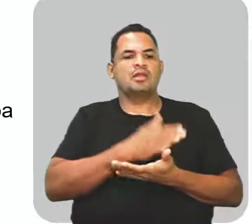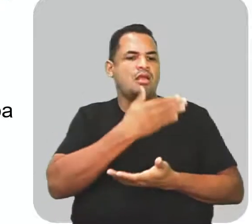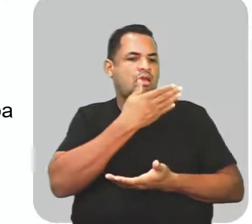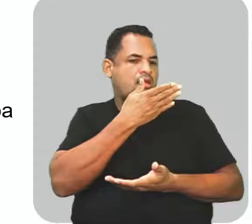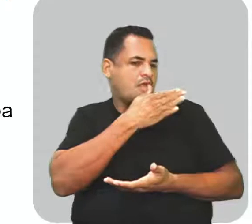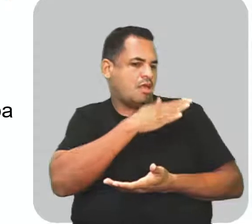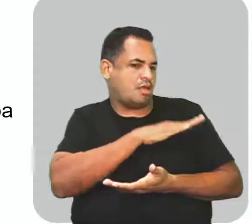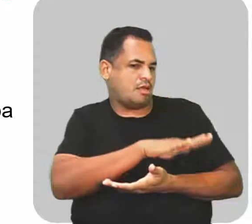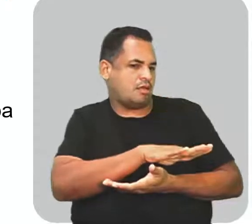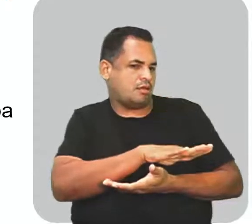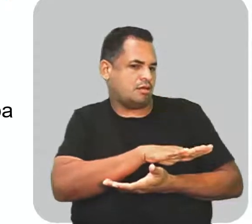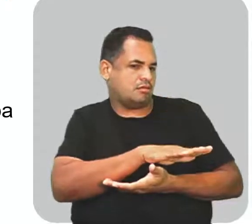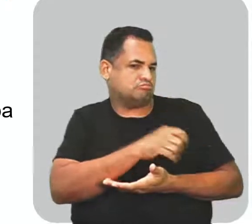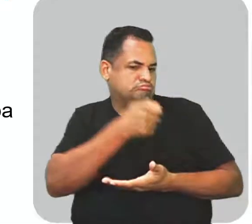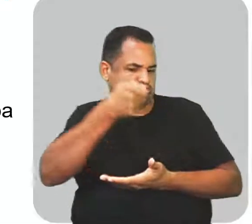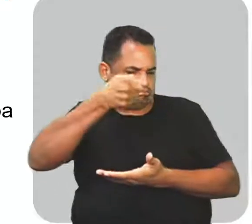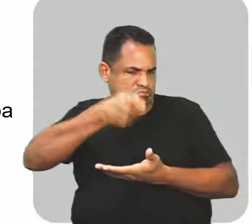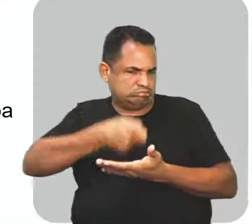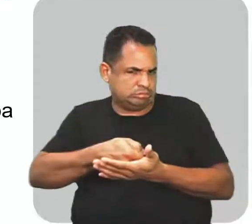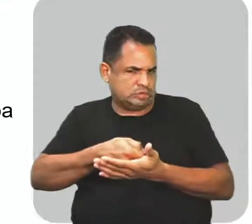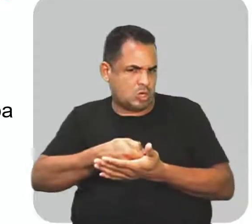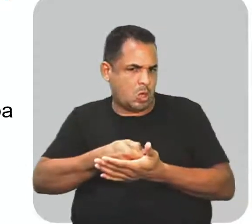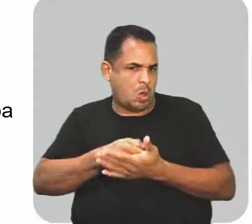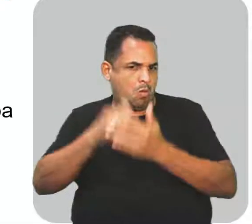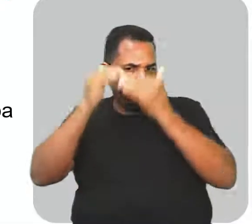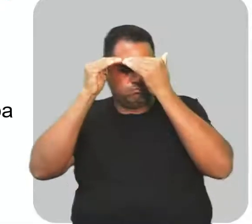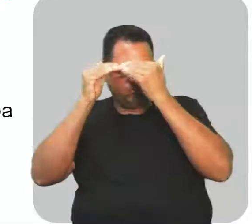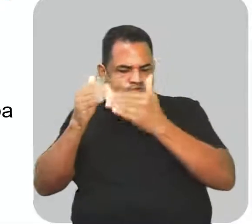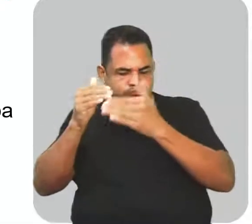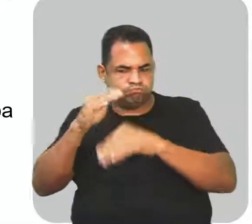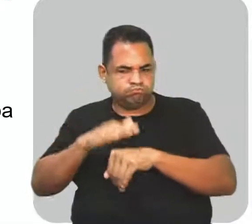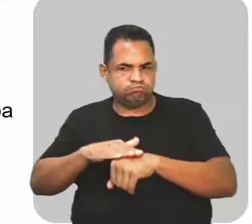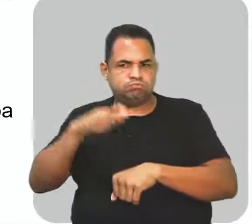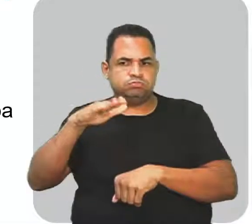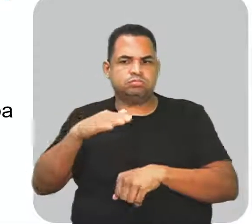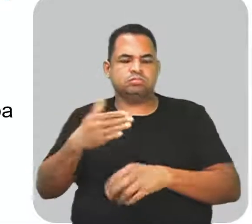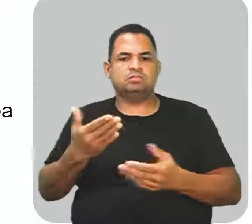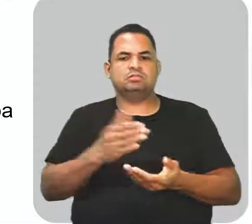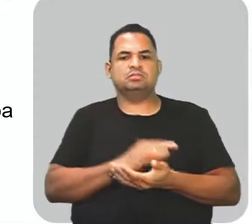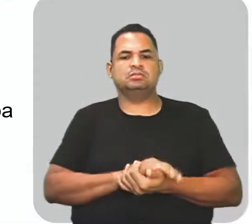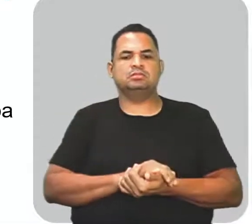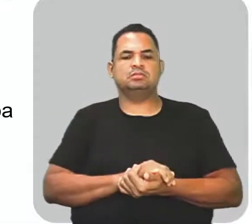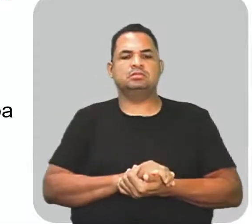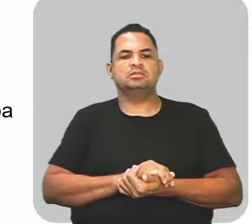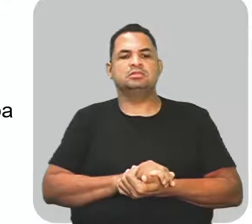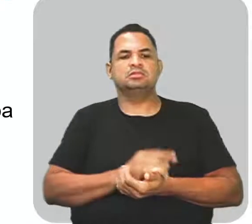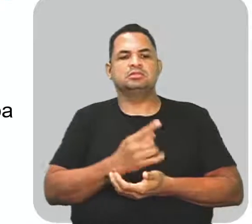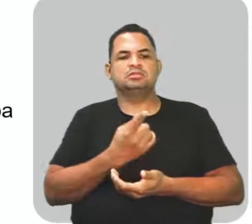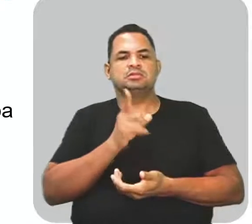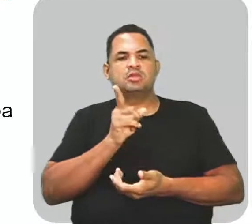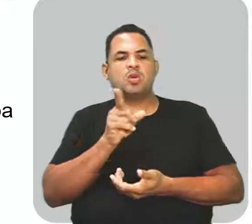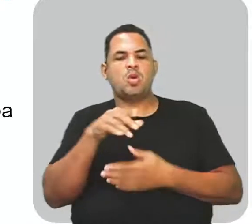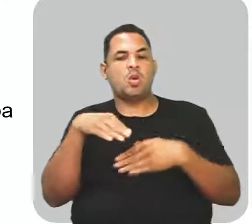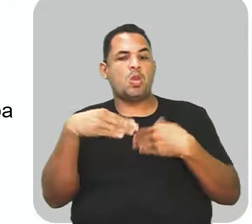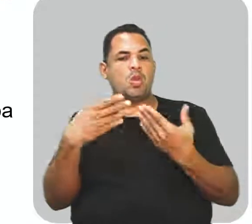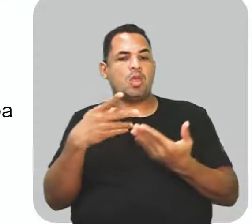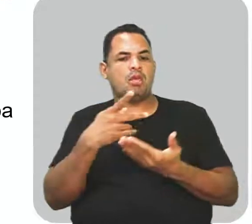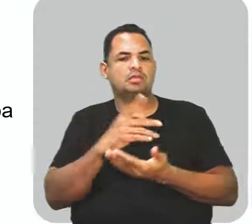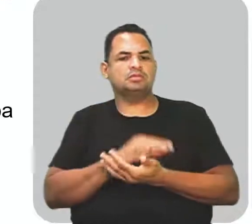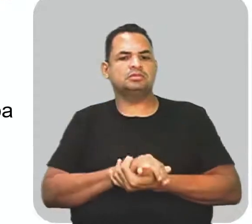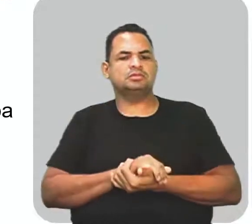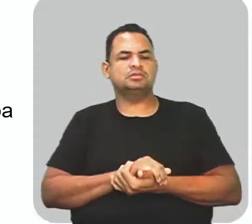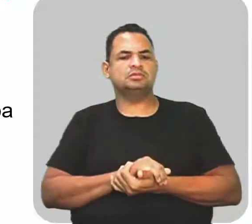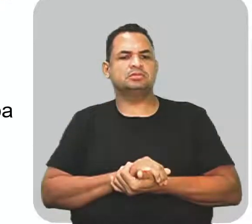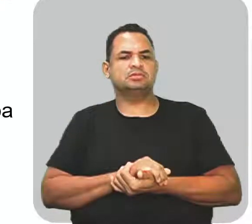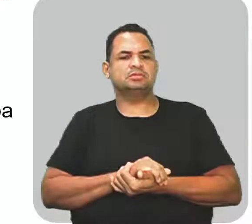as crianças deveis obedecer mais. As crianças, né? Geralmente a gente poderia dizer... Gente,